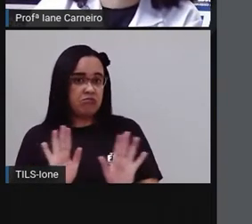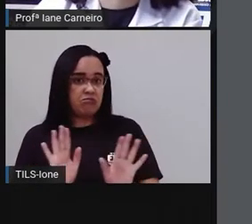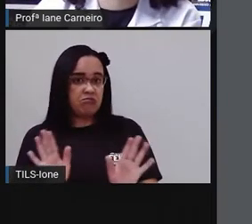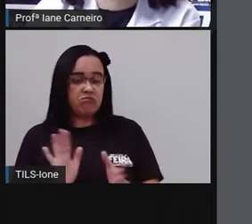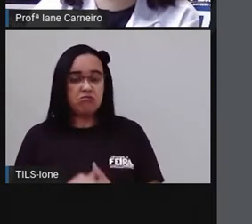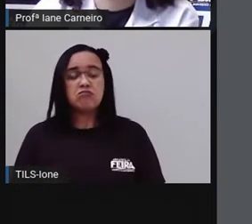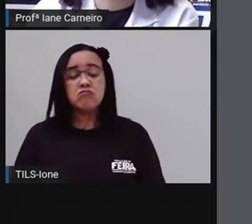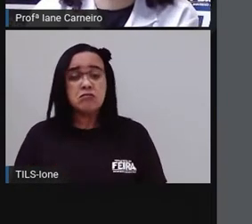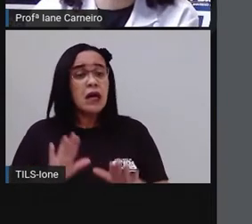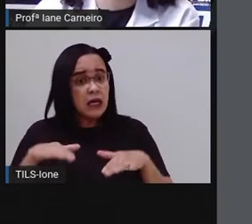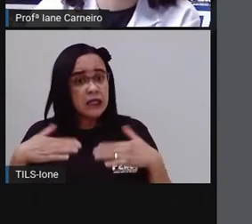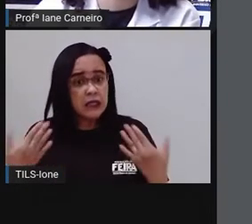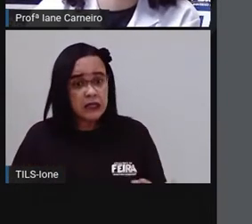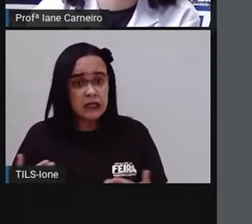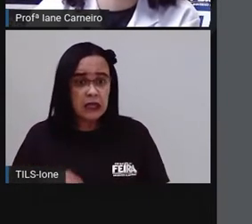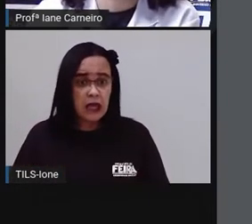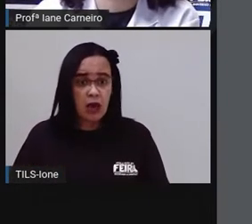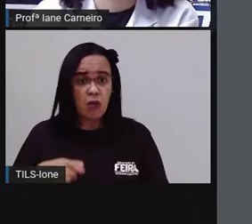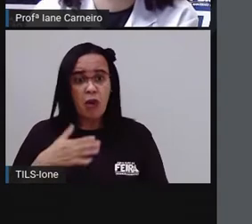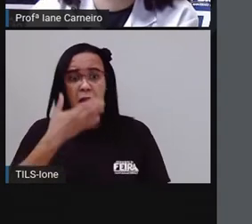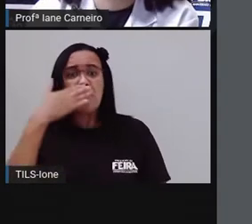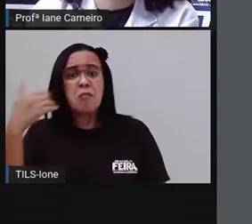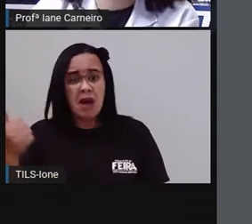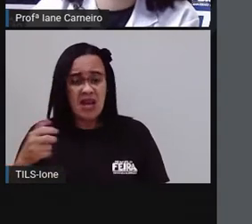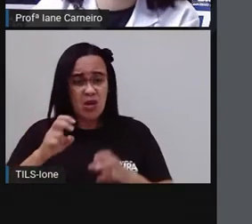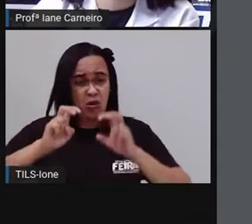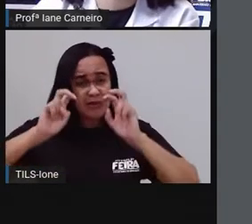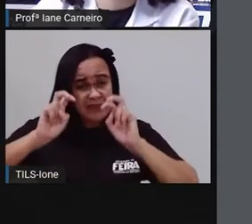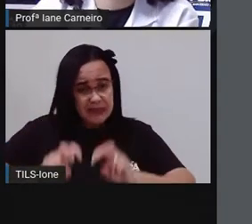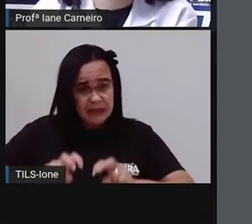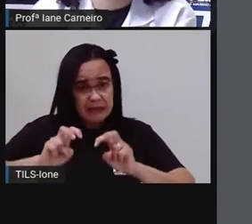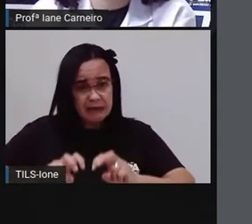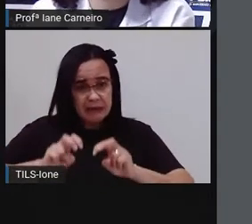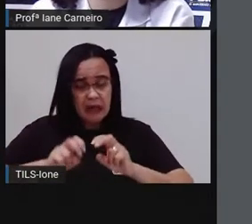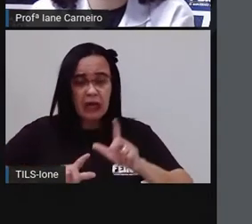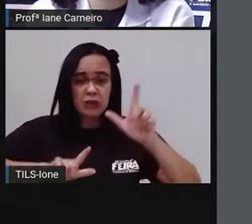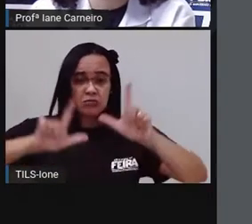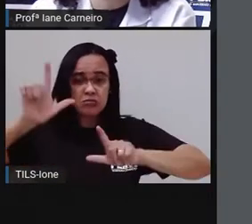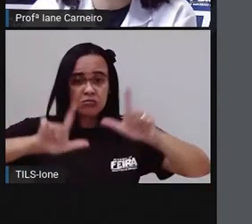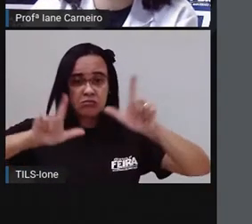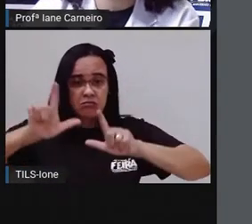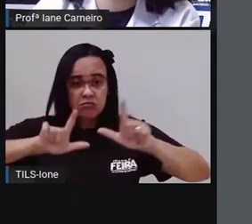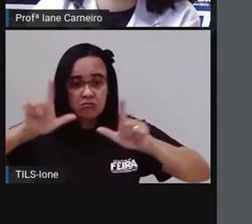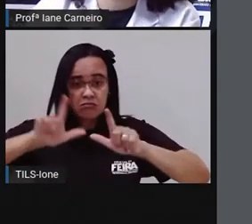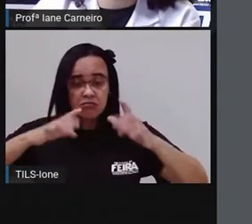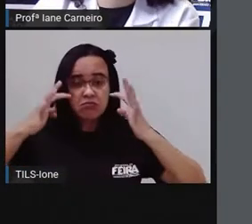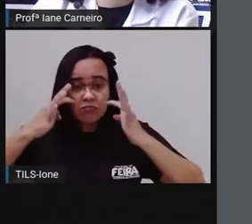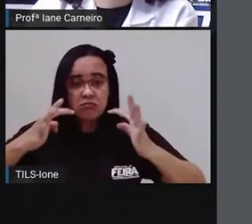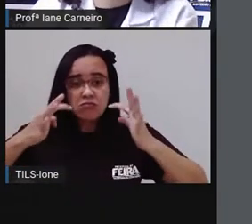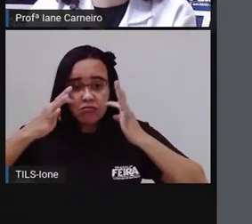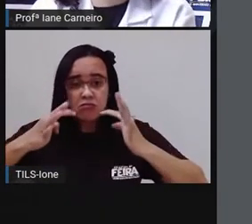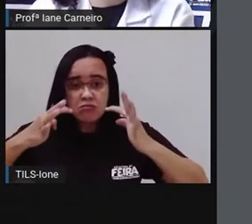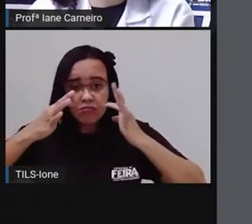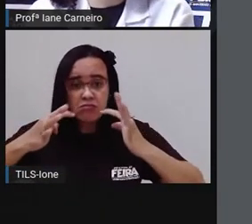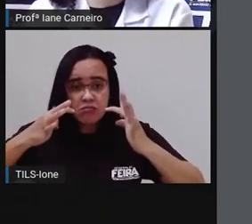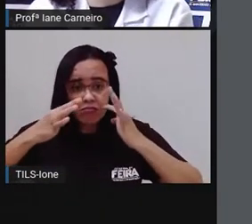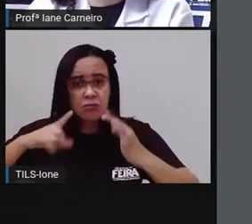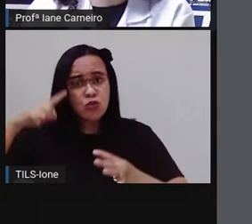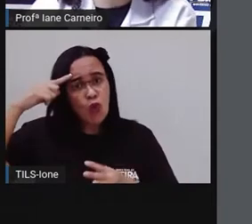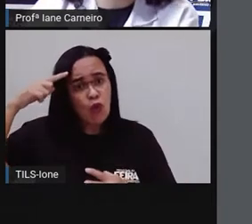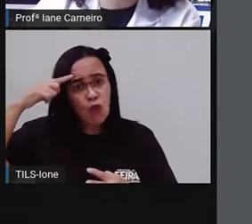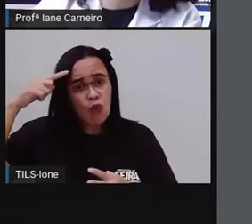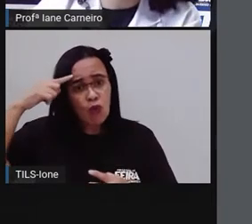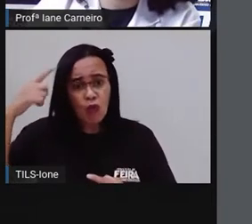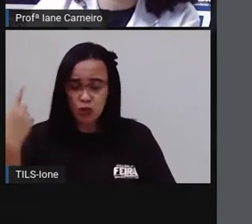Então, preferia ficar sentado, assistindo ao desenho animado, e Pedro passava seus dias sozinho